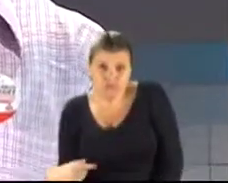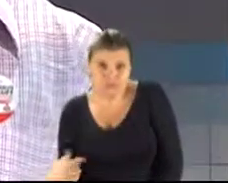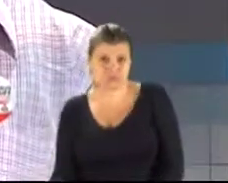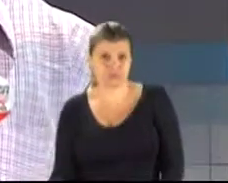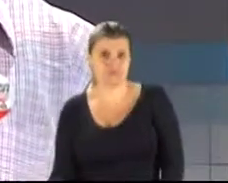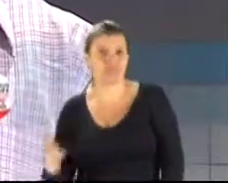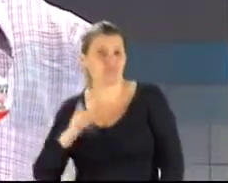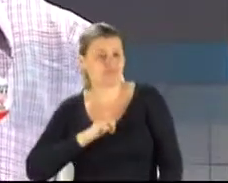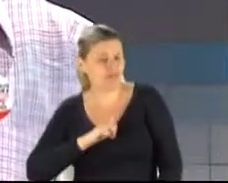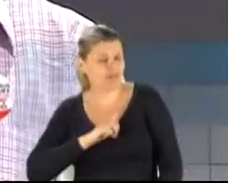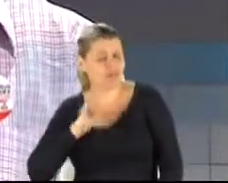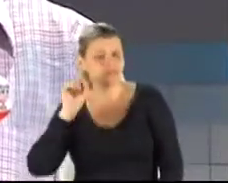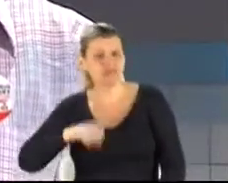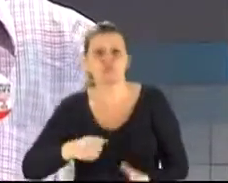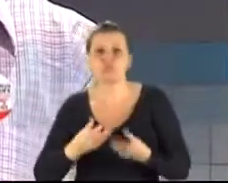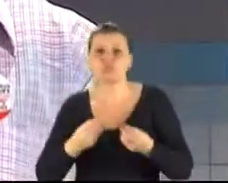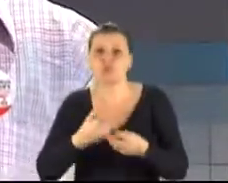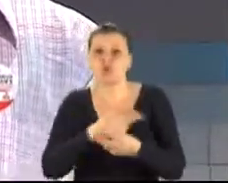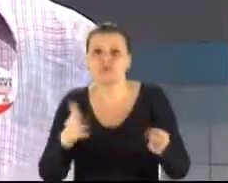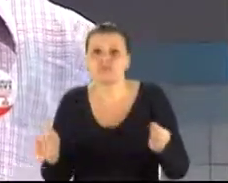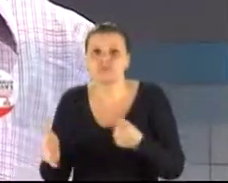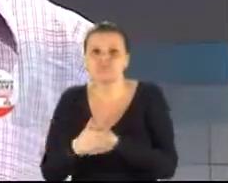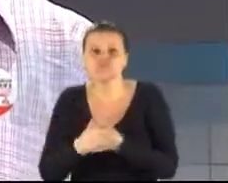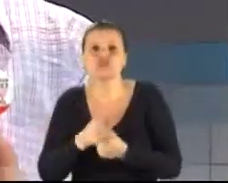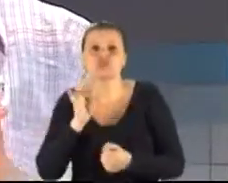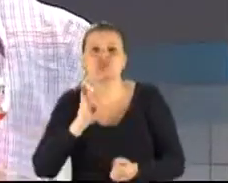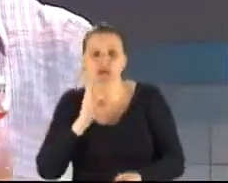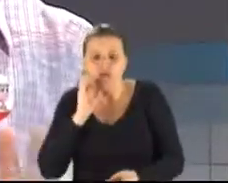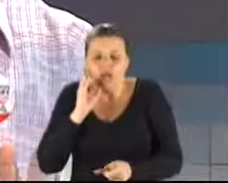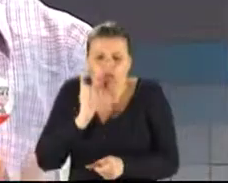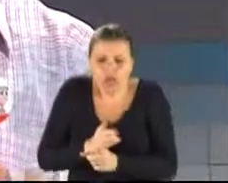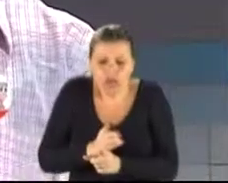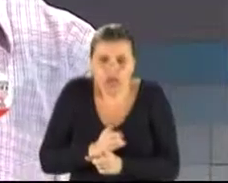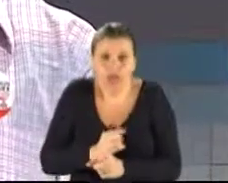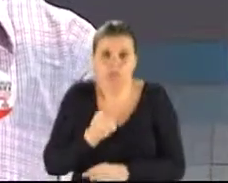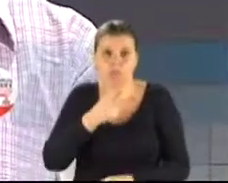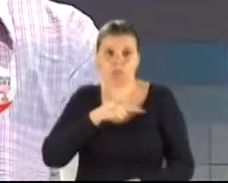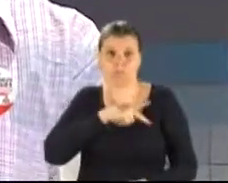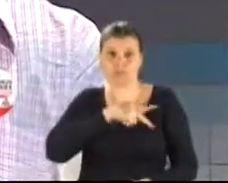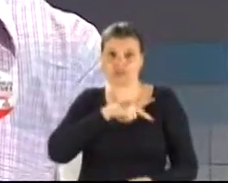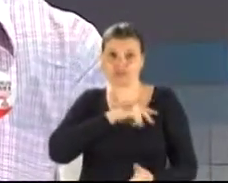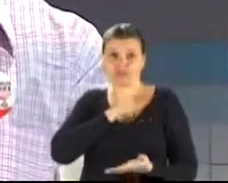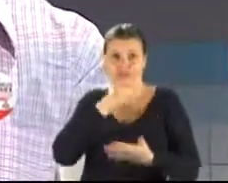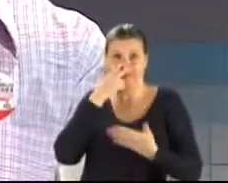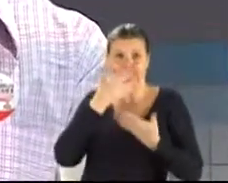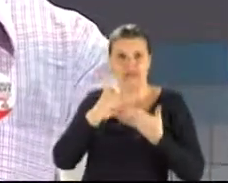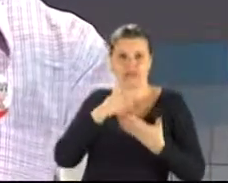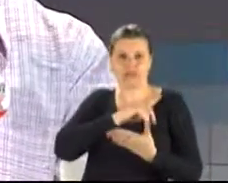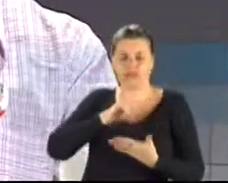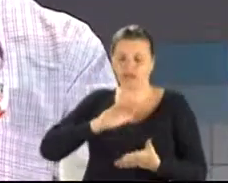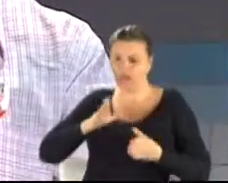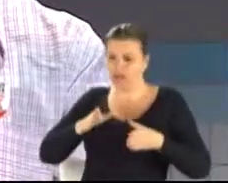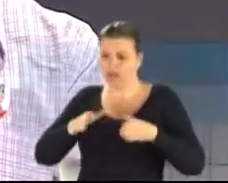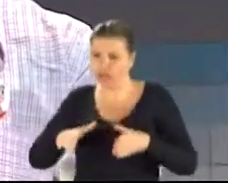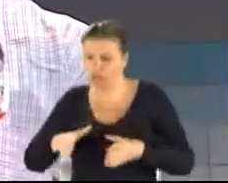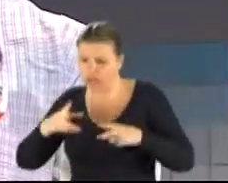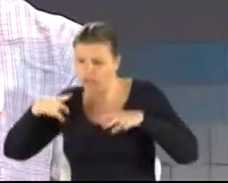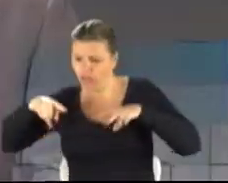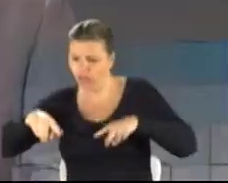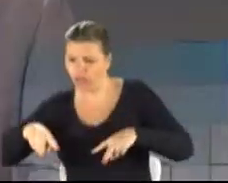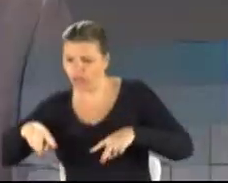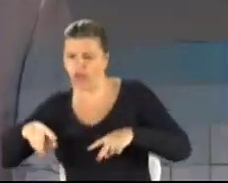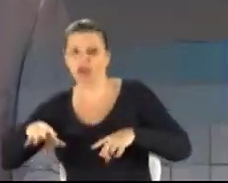muita coisa escondida que só vamos saber quando um partido que não tem nada a ver com o governo for eleito e assumir o governo do Estado do Rio Grande do Sul.